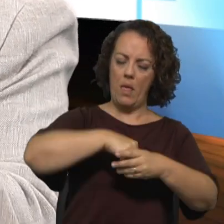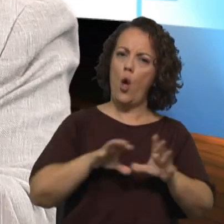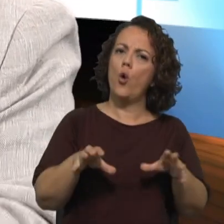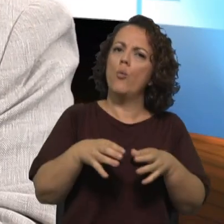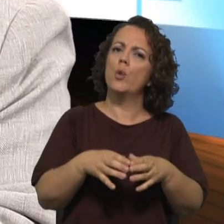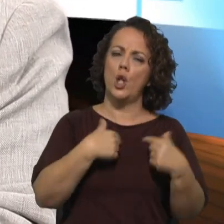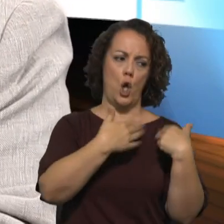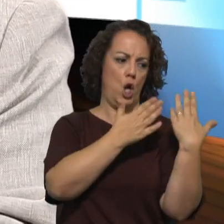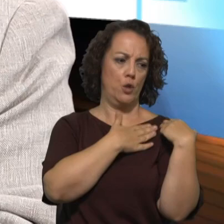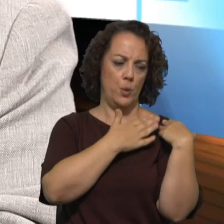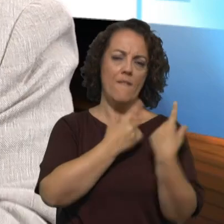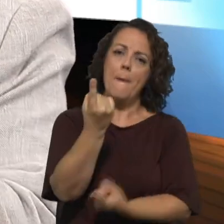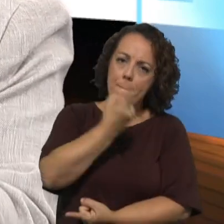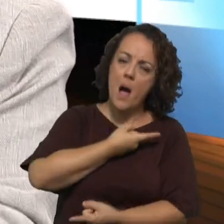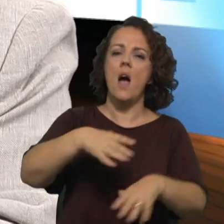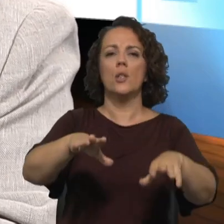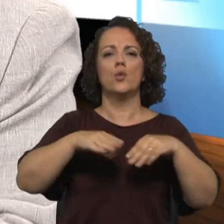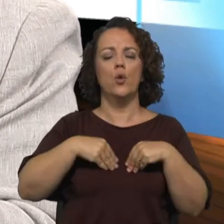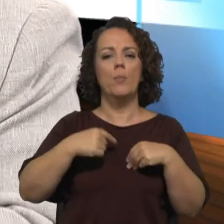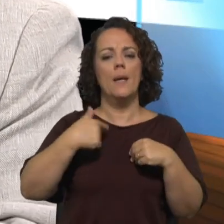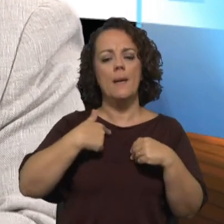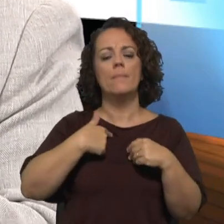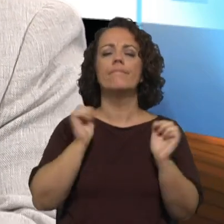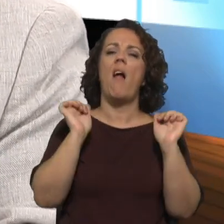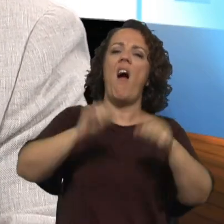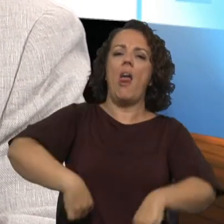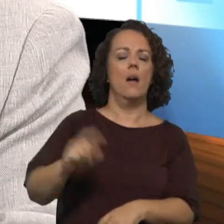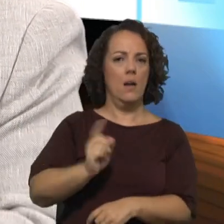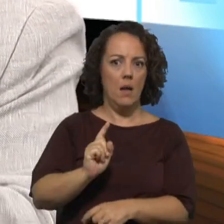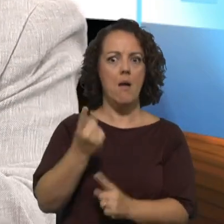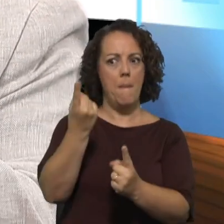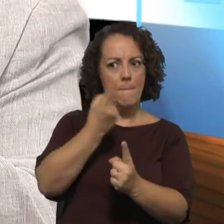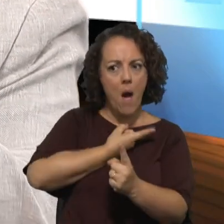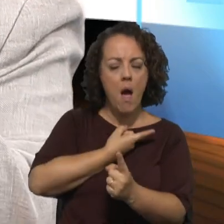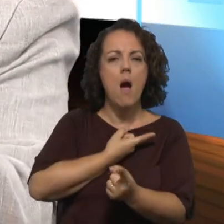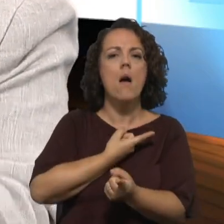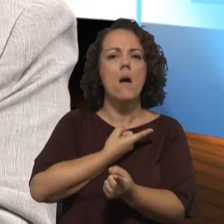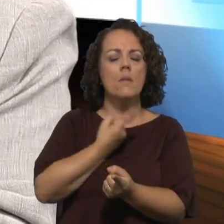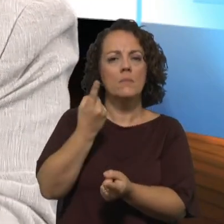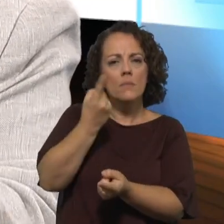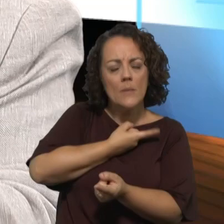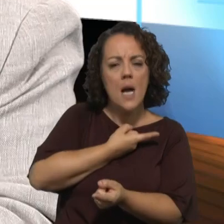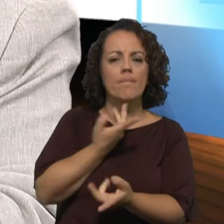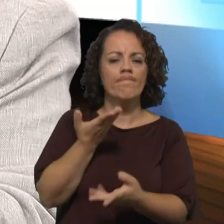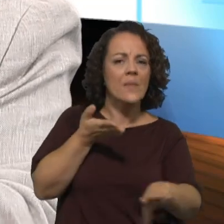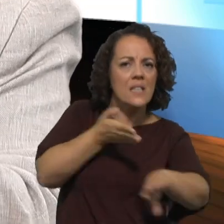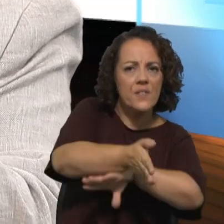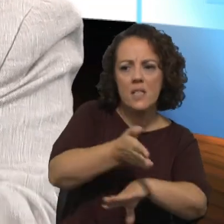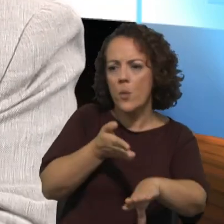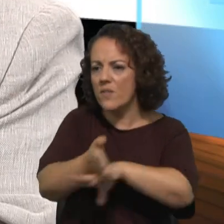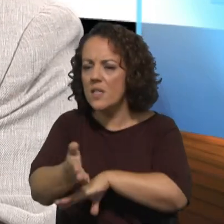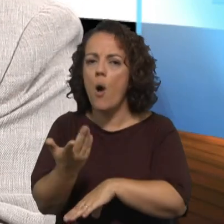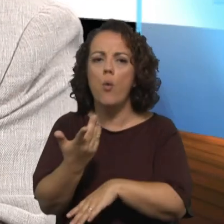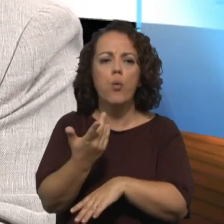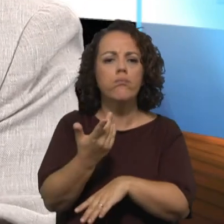responsabilizada, tenha mais intervenção, tenha mais capacidade de intervir nos processos de